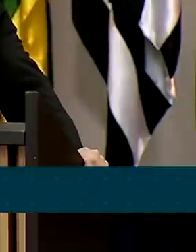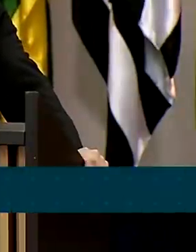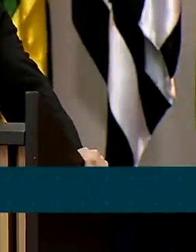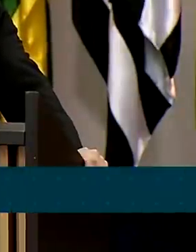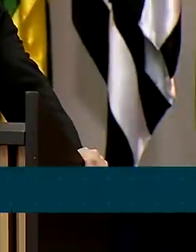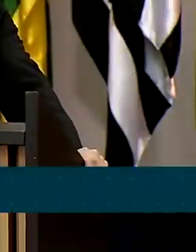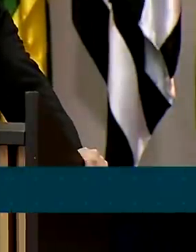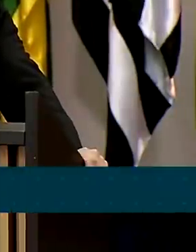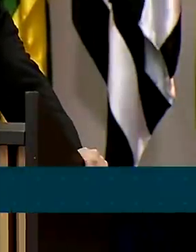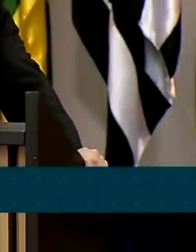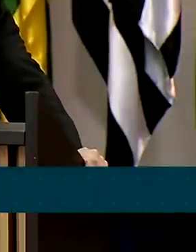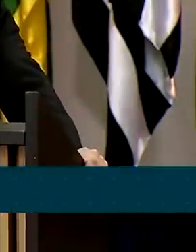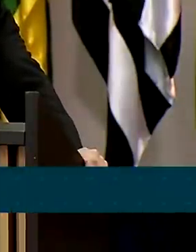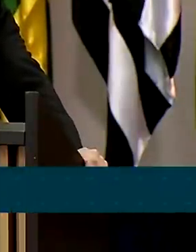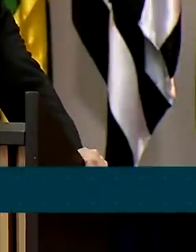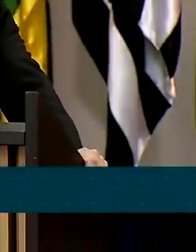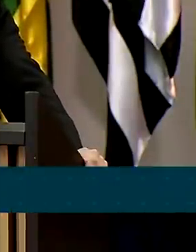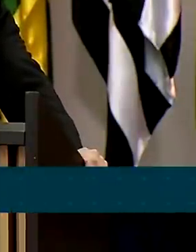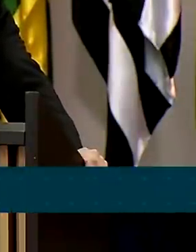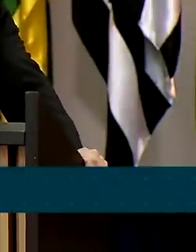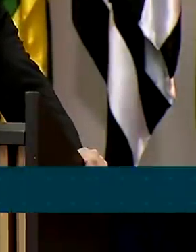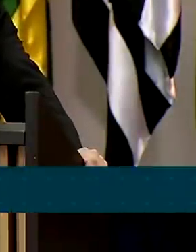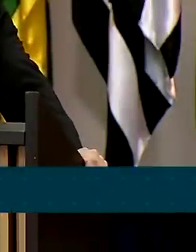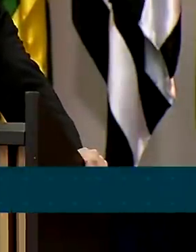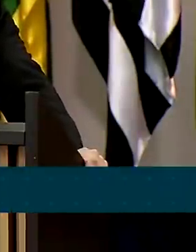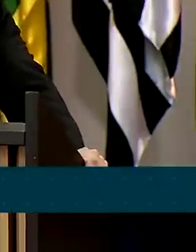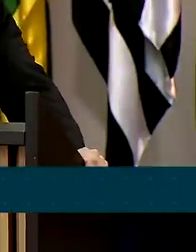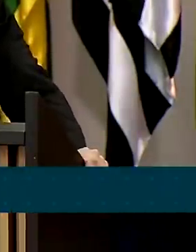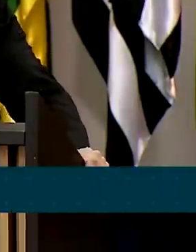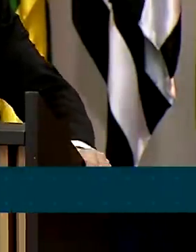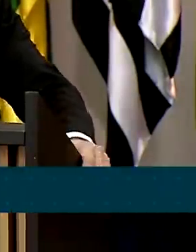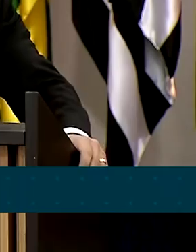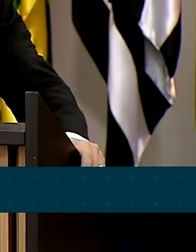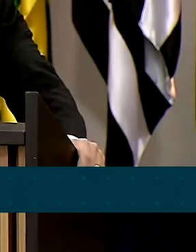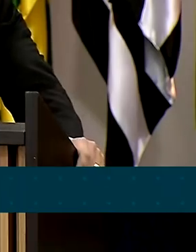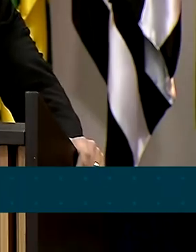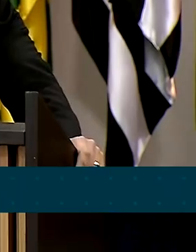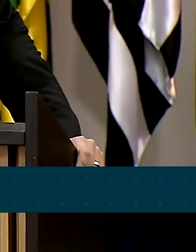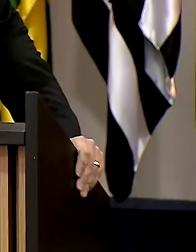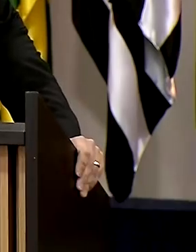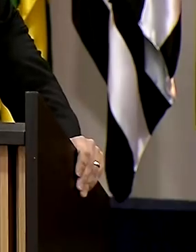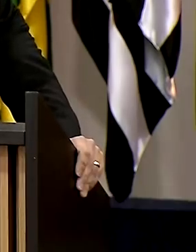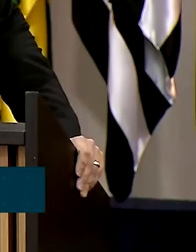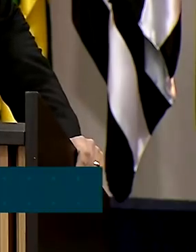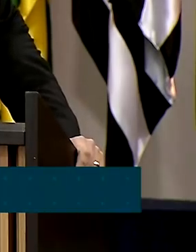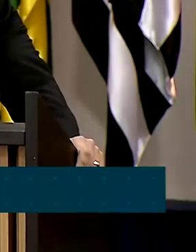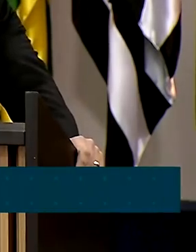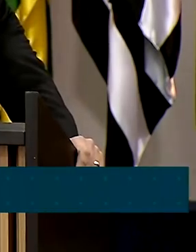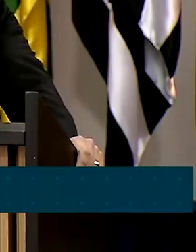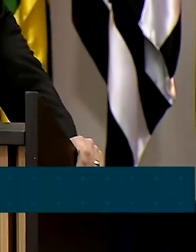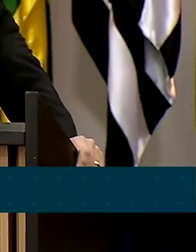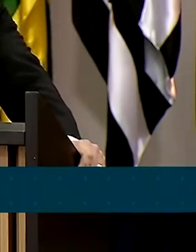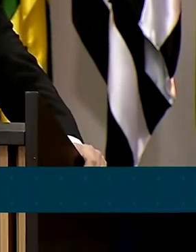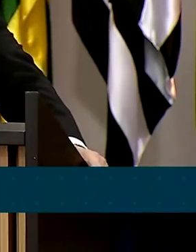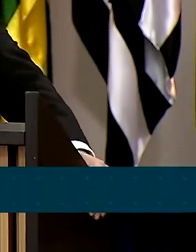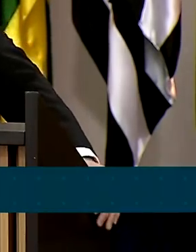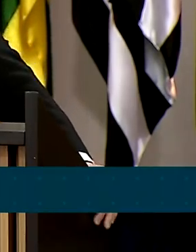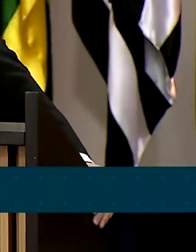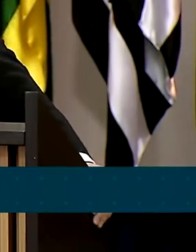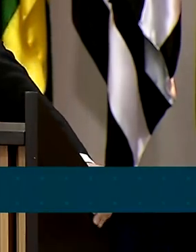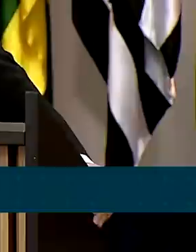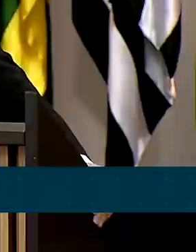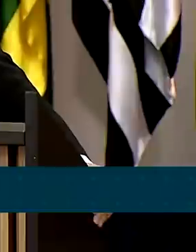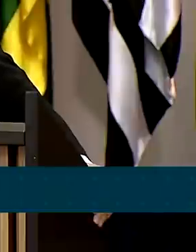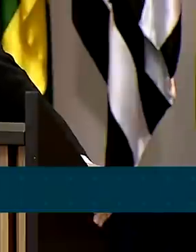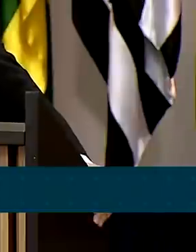é um avanço muito grande na questão da violência, na questão do combate à violência. É um avanço muito grande. Acho que a gente deve partir